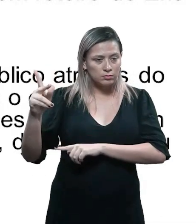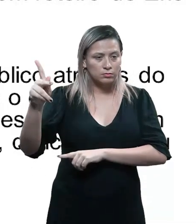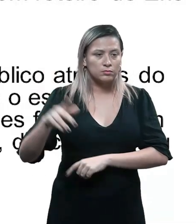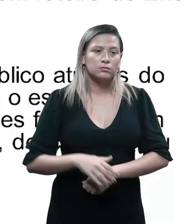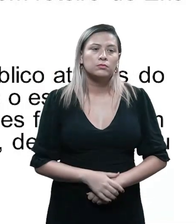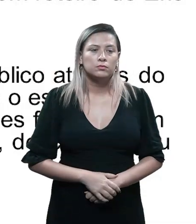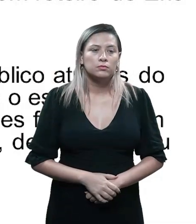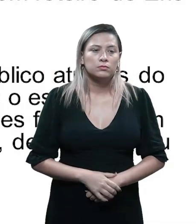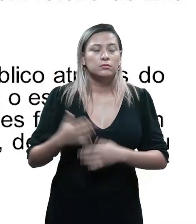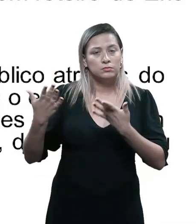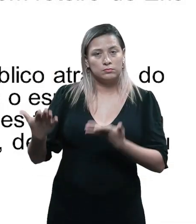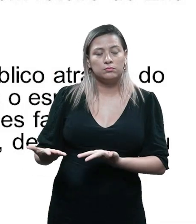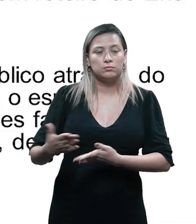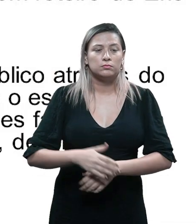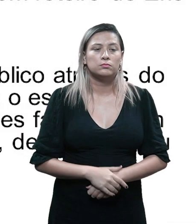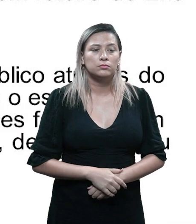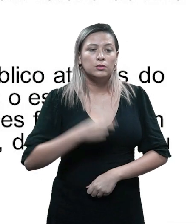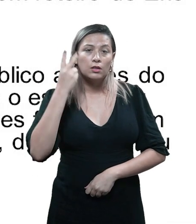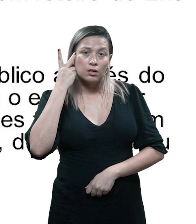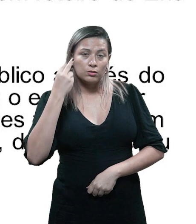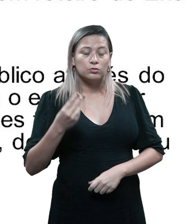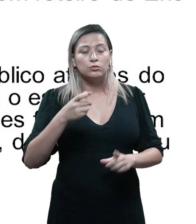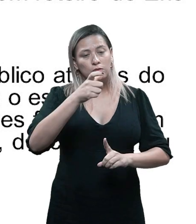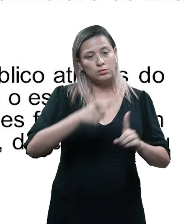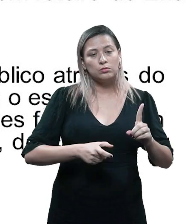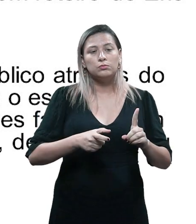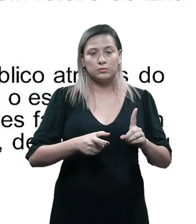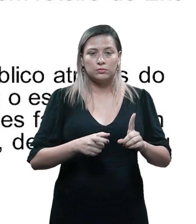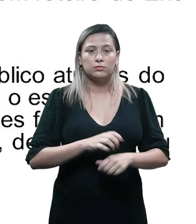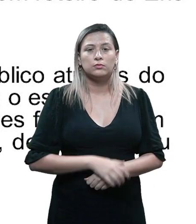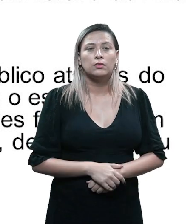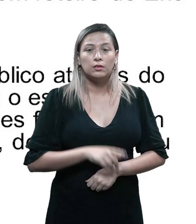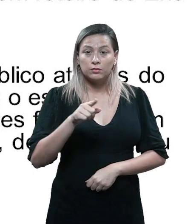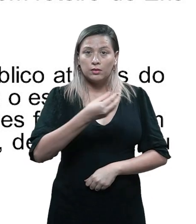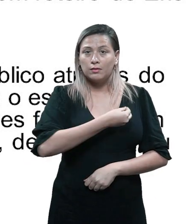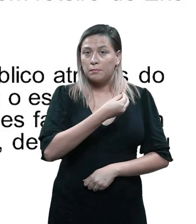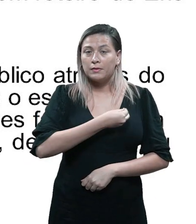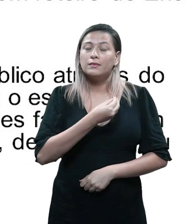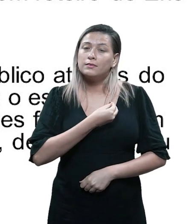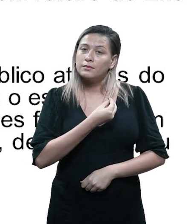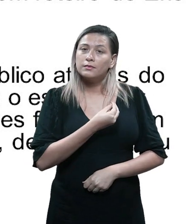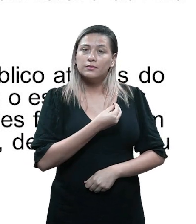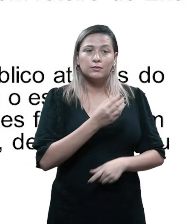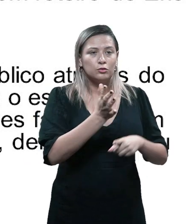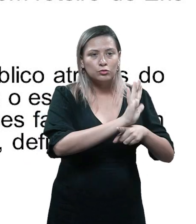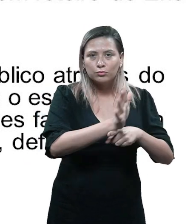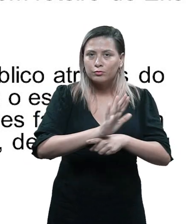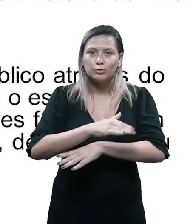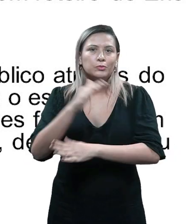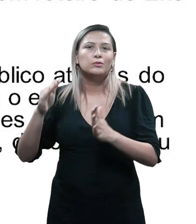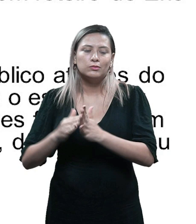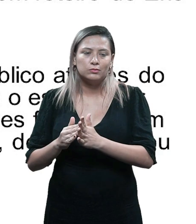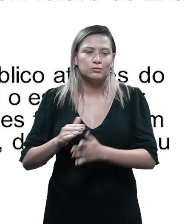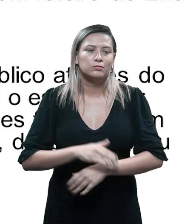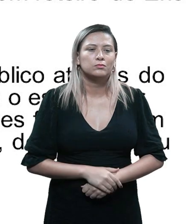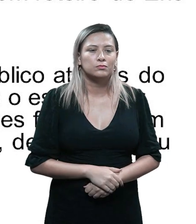fim, a gente vê, a gente acompanha a história do personagem. Ele está presente em todas as cenas. Então isso marca justamente um